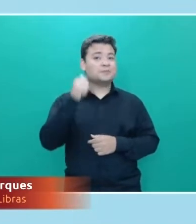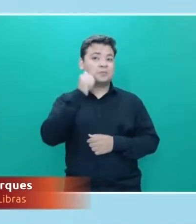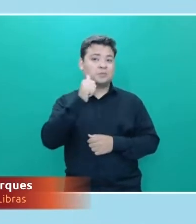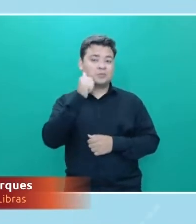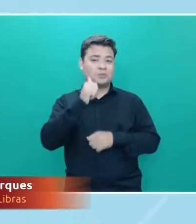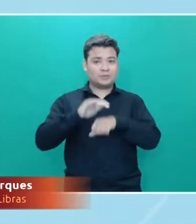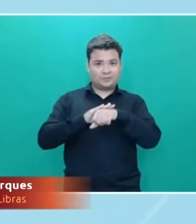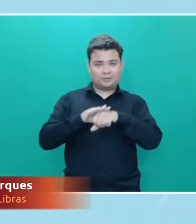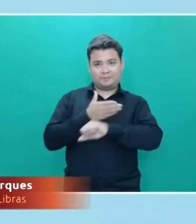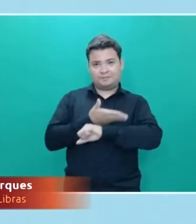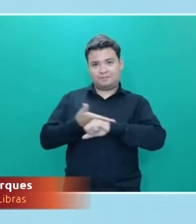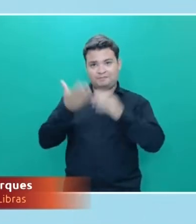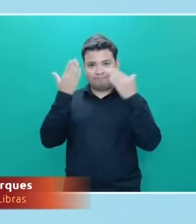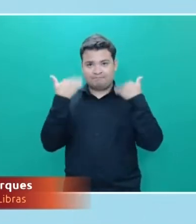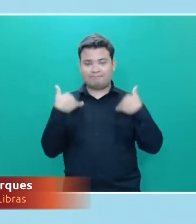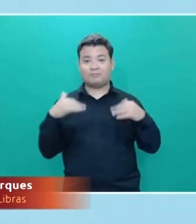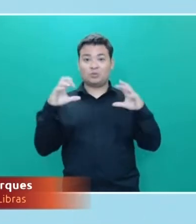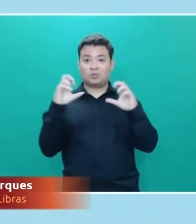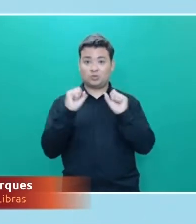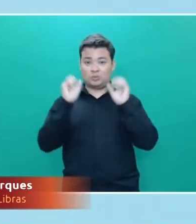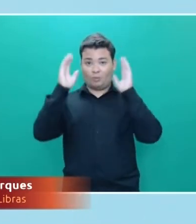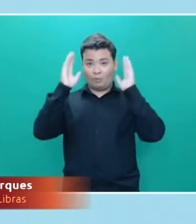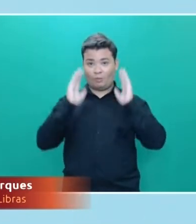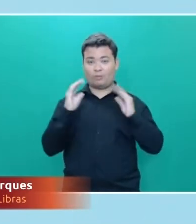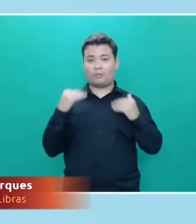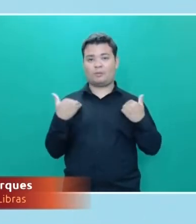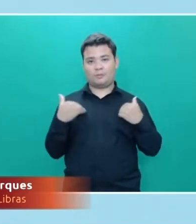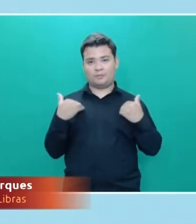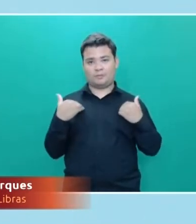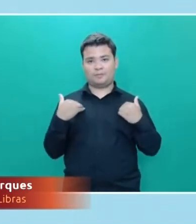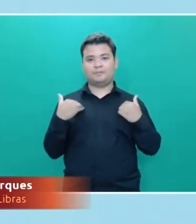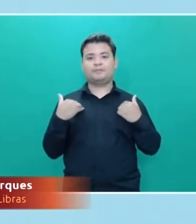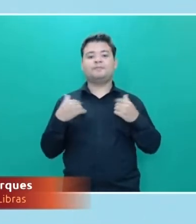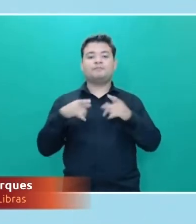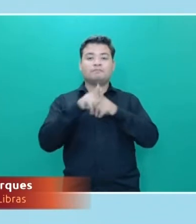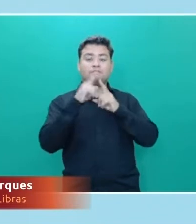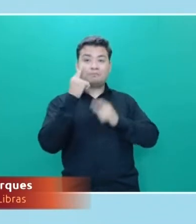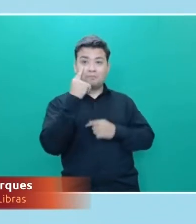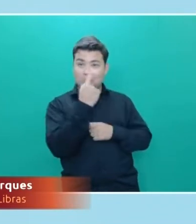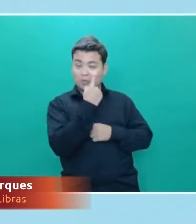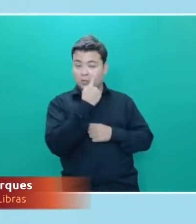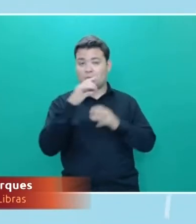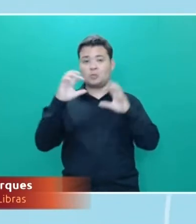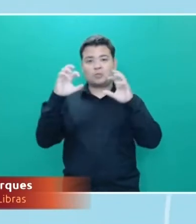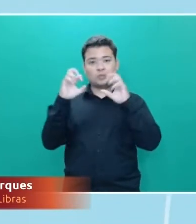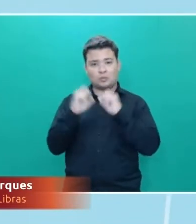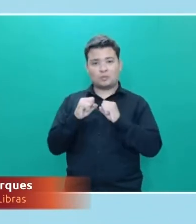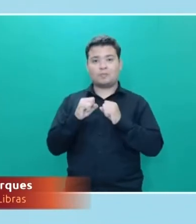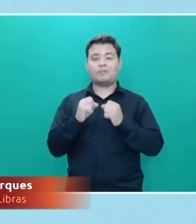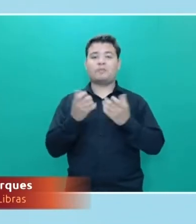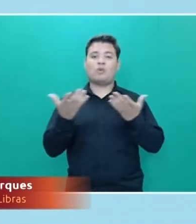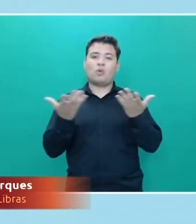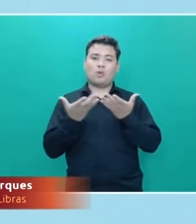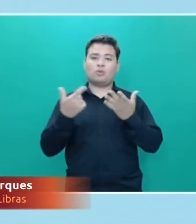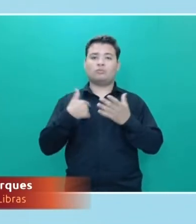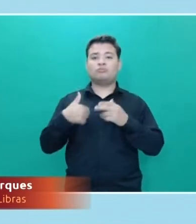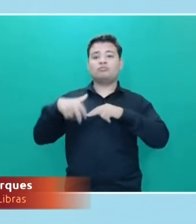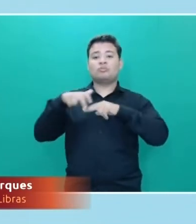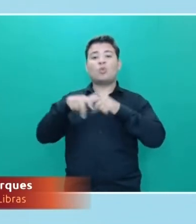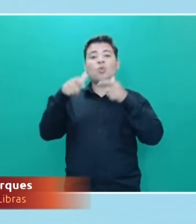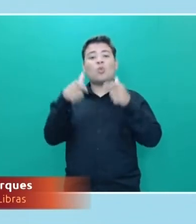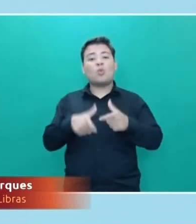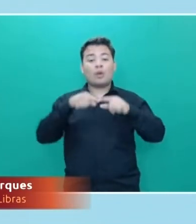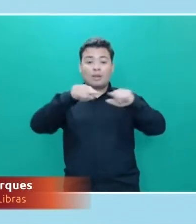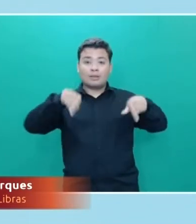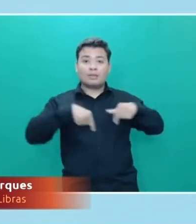de cabelos escuros e lisos, na altura dos ombros, tenho olhos também escuros e estou sentada na redação da